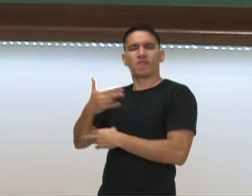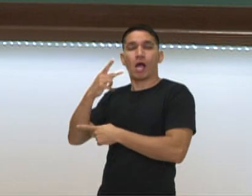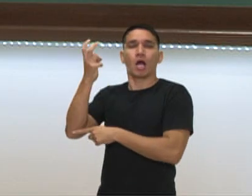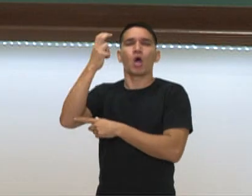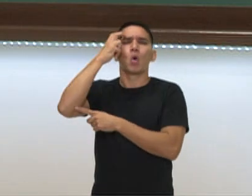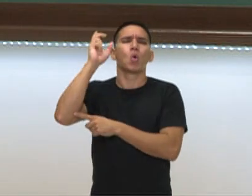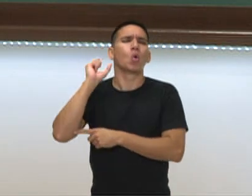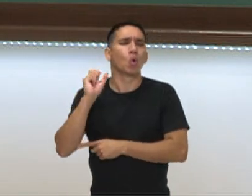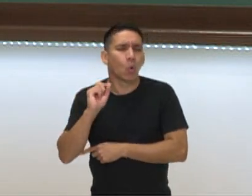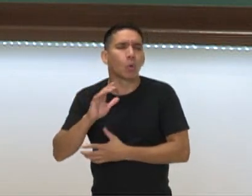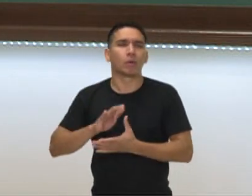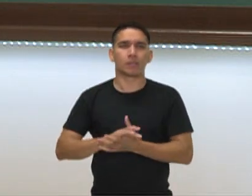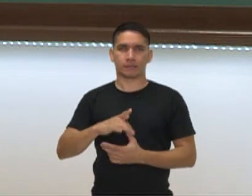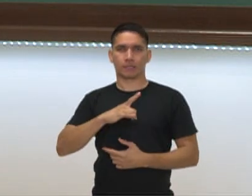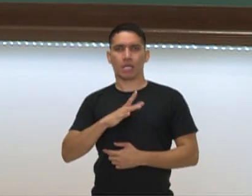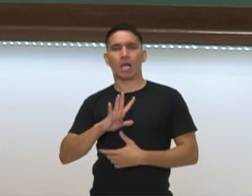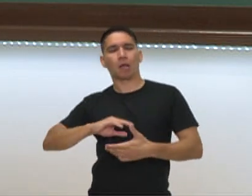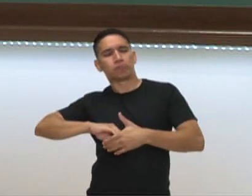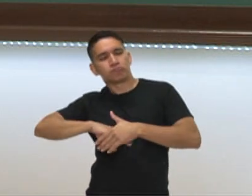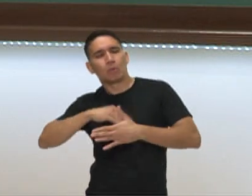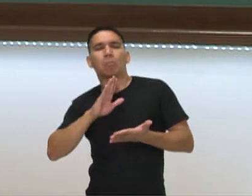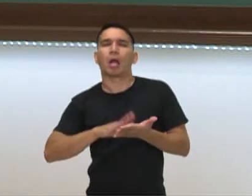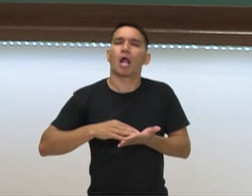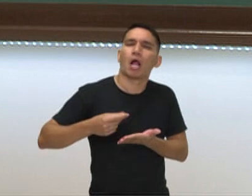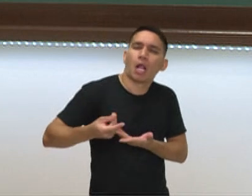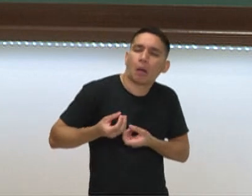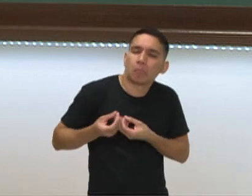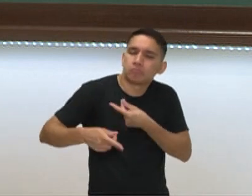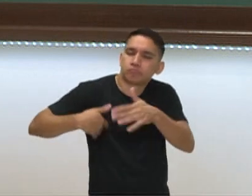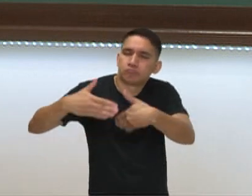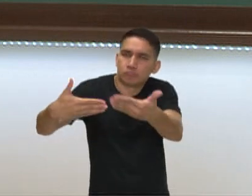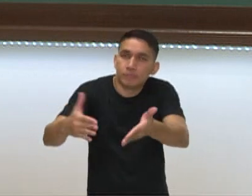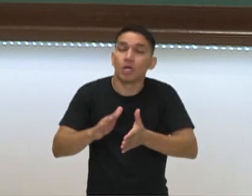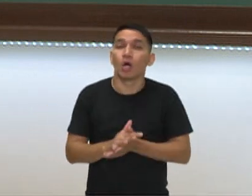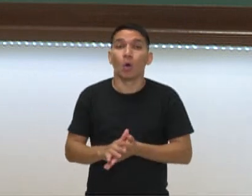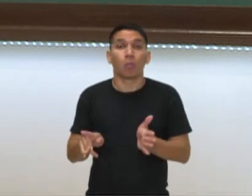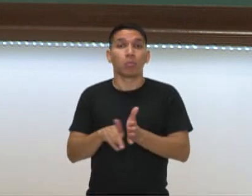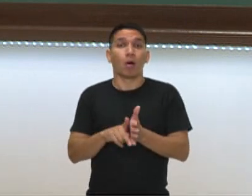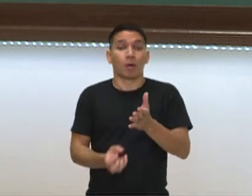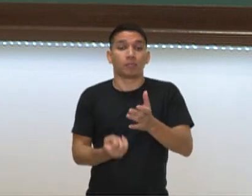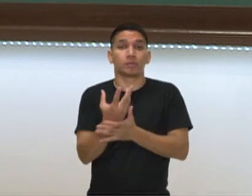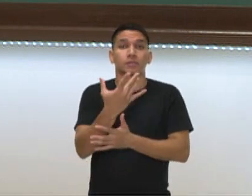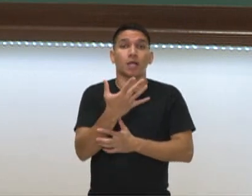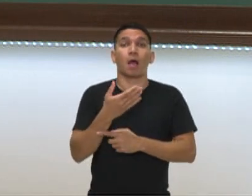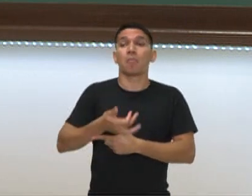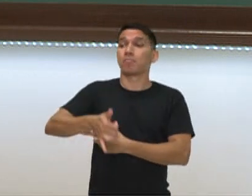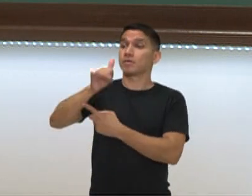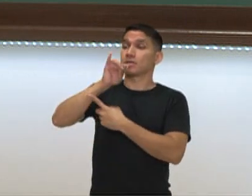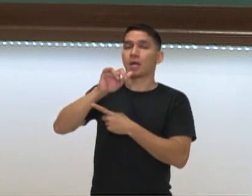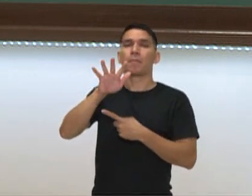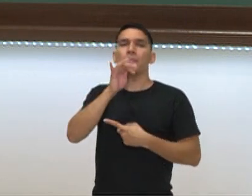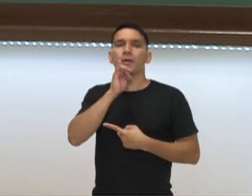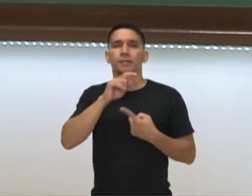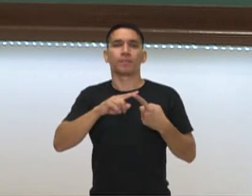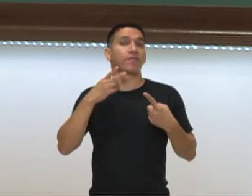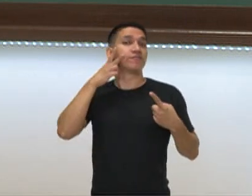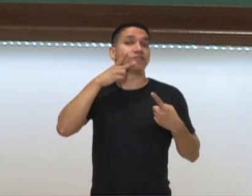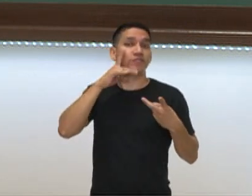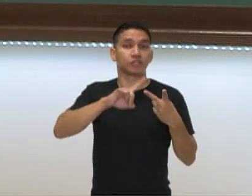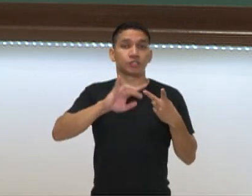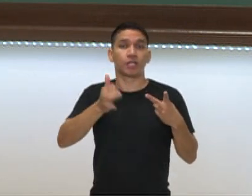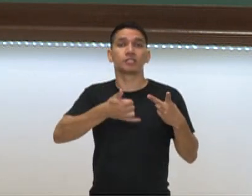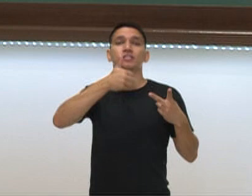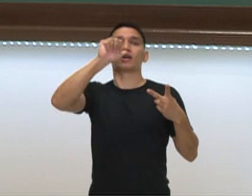conhecimento acumulado, trazido de geração em geração, para fabricação, por exemplo, de bebidas como vinho e cerveja. Utiliza-se